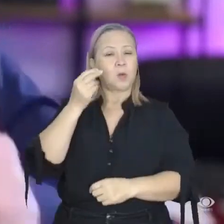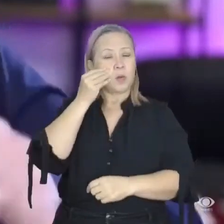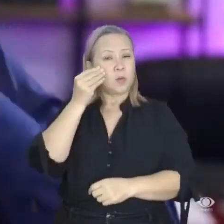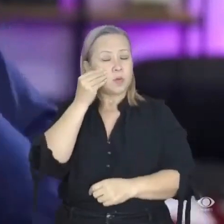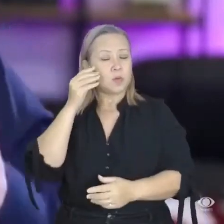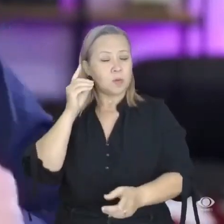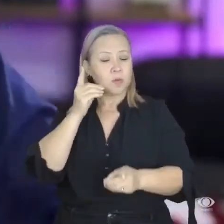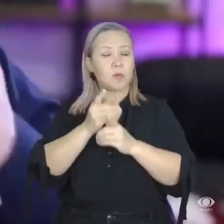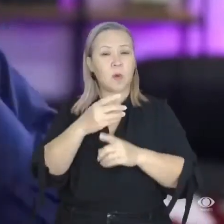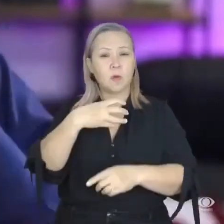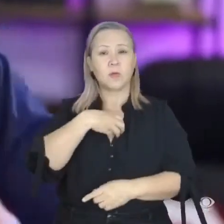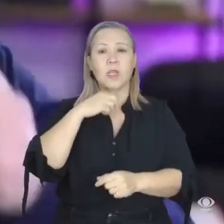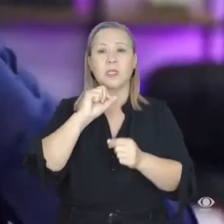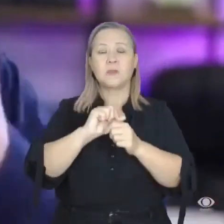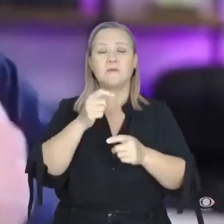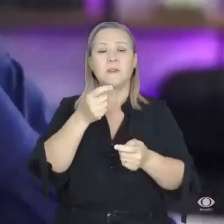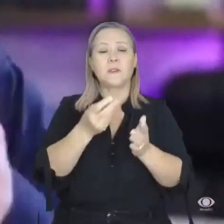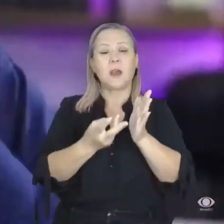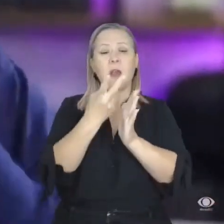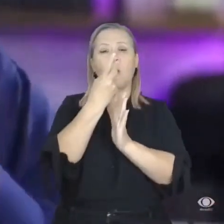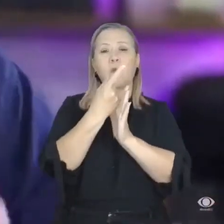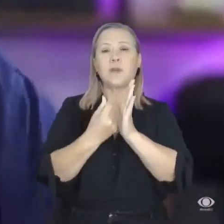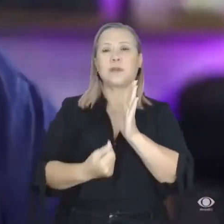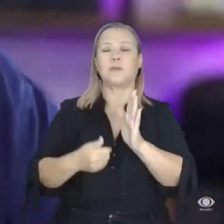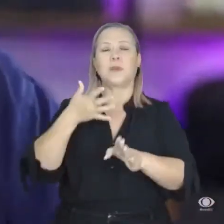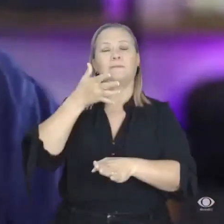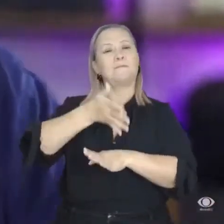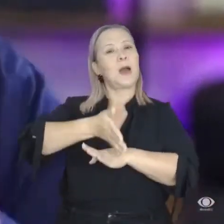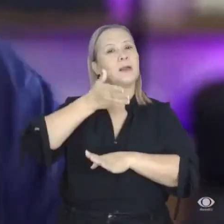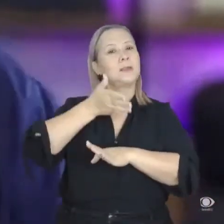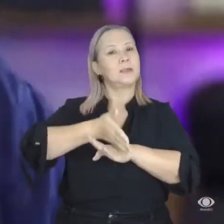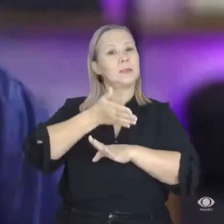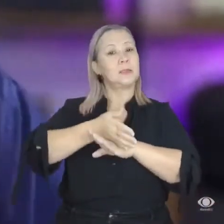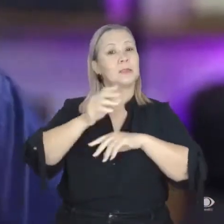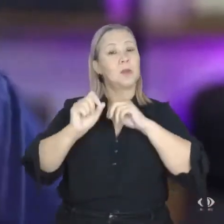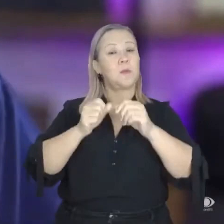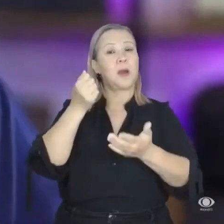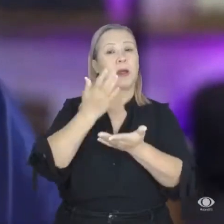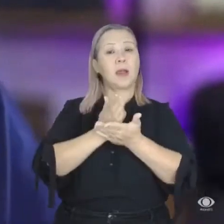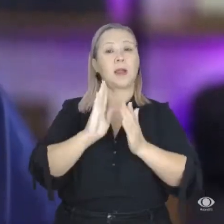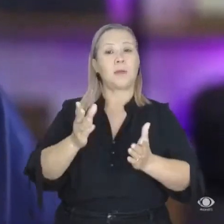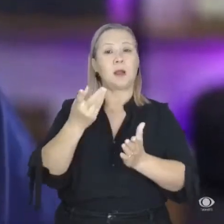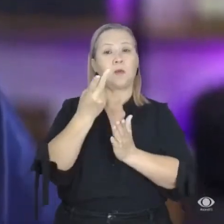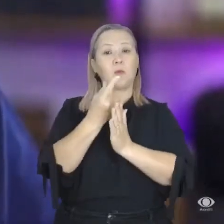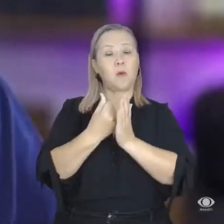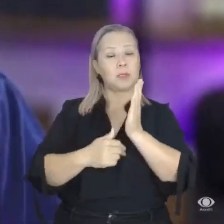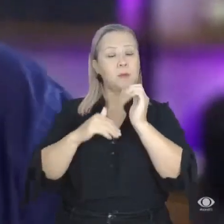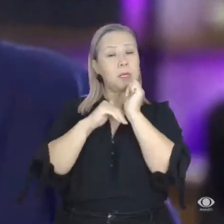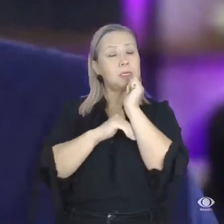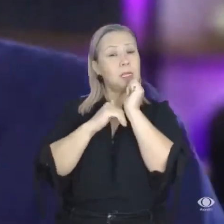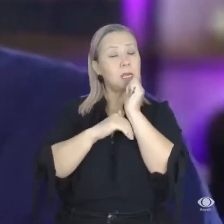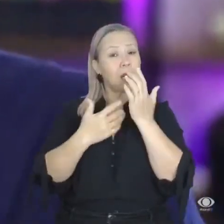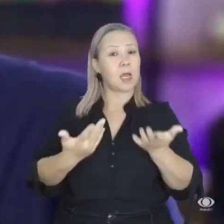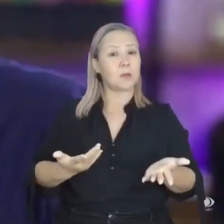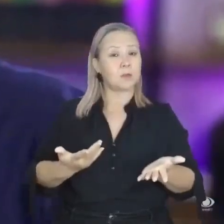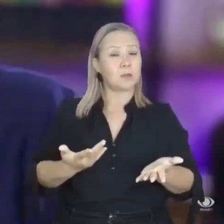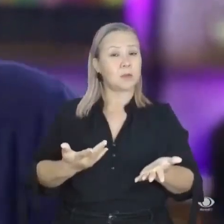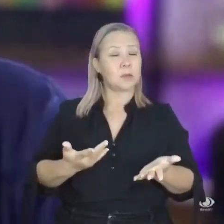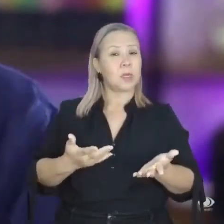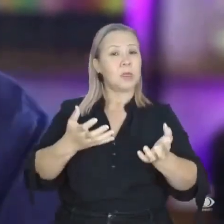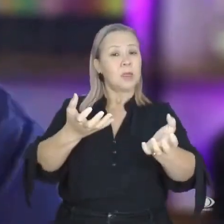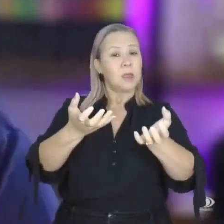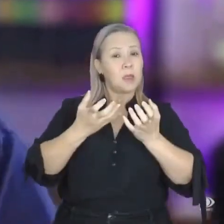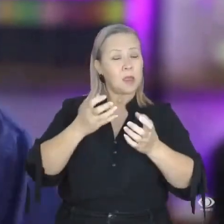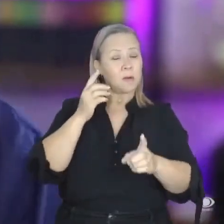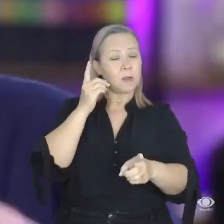encontrar um jeito de fazer um orçamento participativo para acabar com orçamento secreto. Eu estou querendo ver como é que eu vou